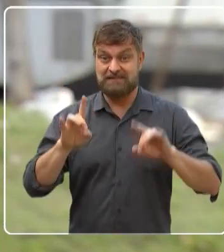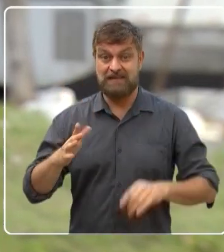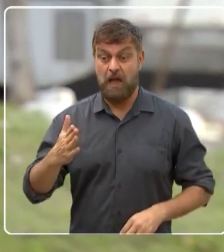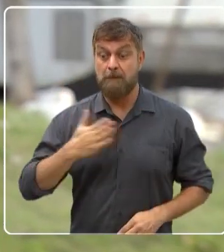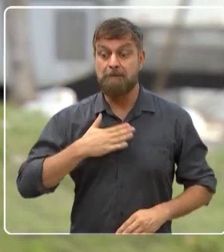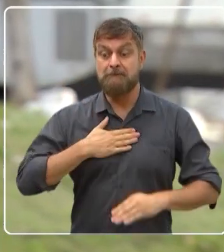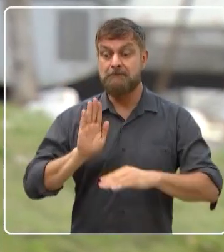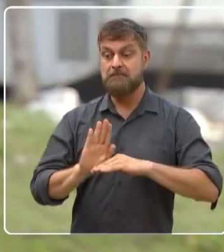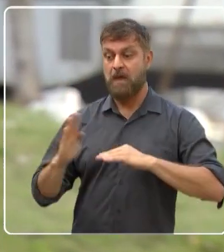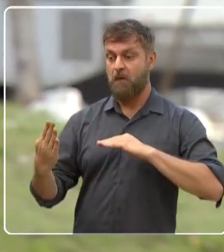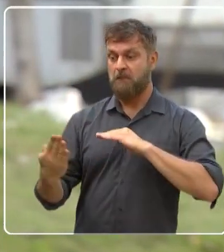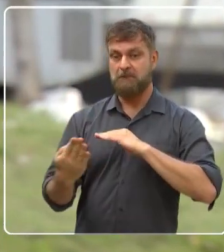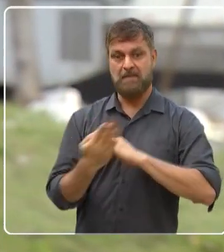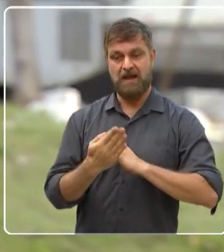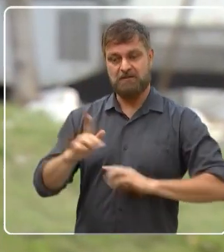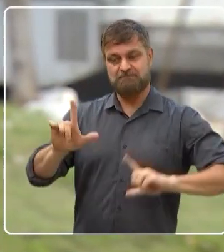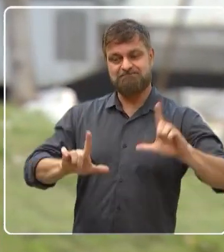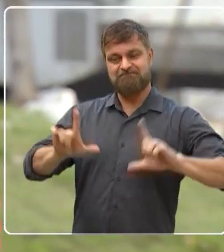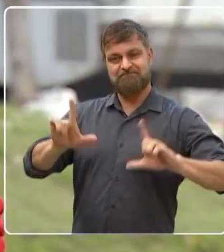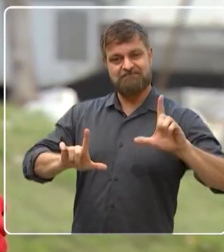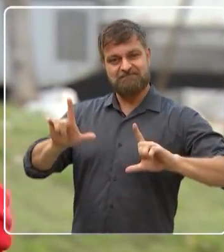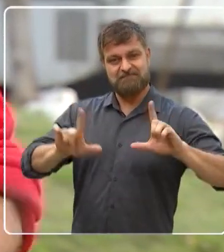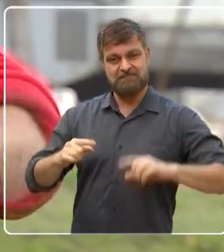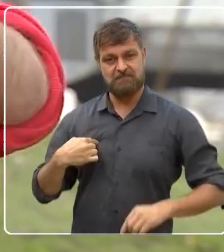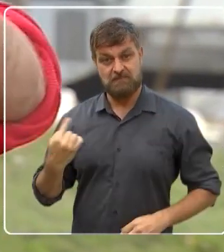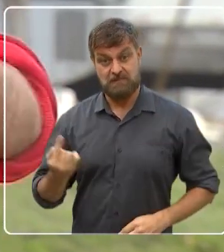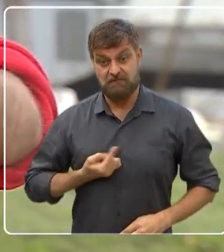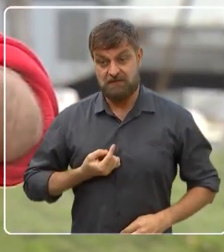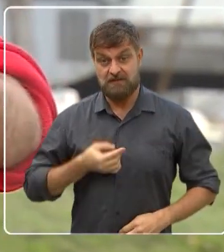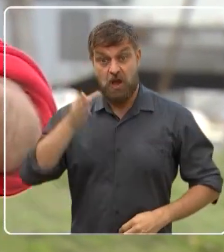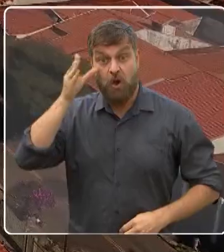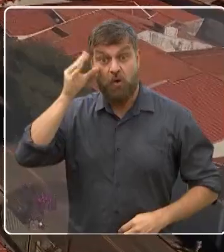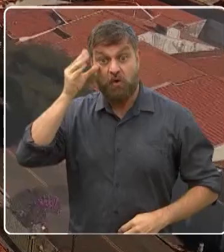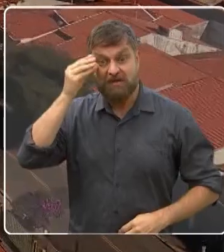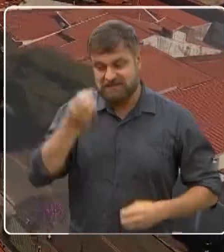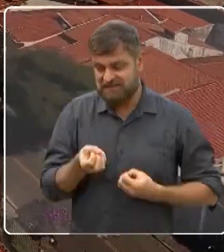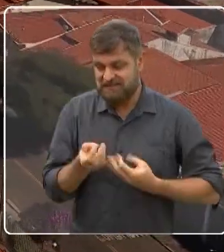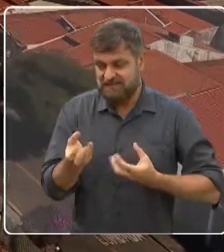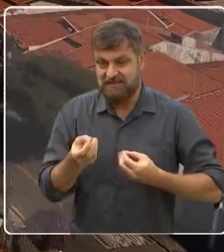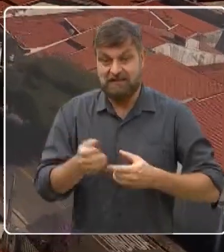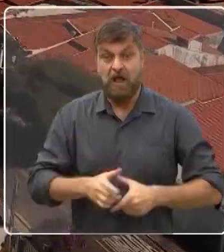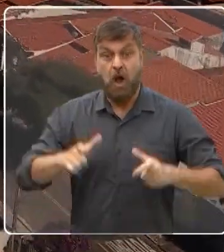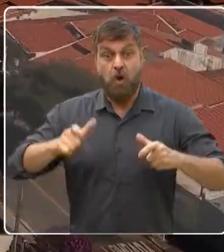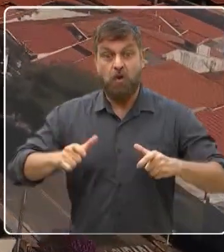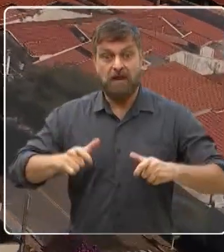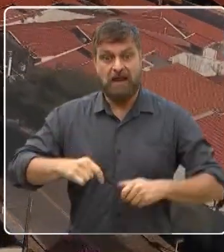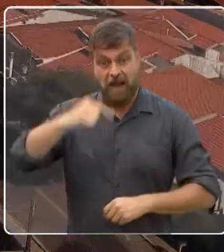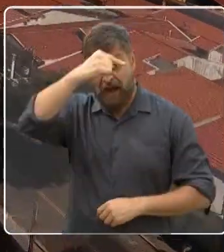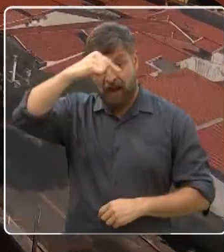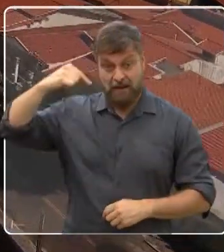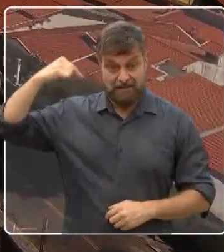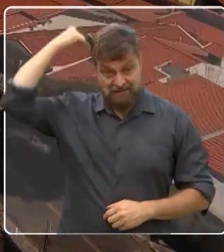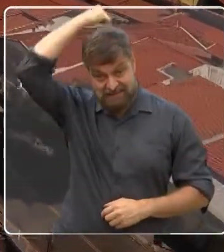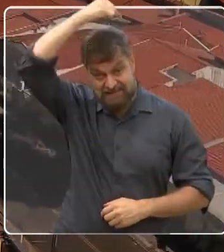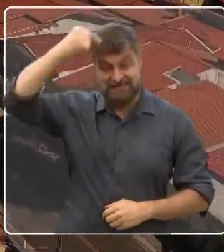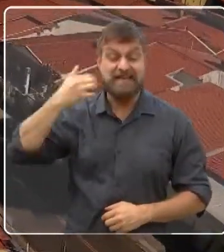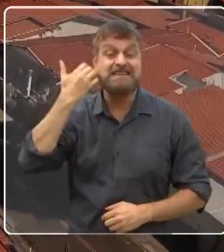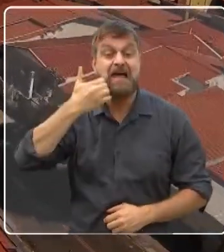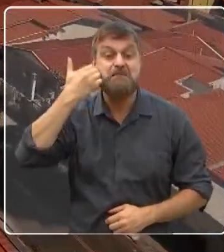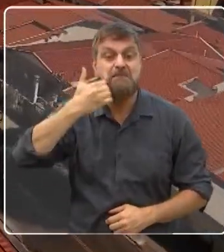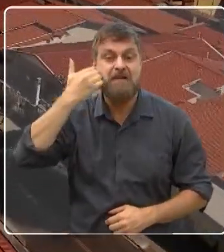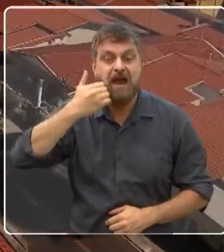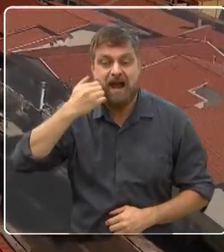My Bairro na TV. We are going to about Santa Barbara Park here in